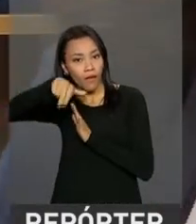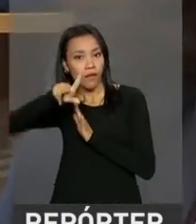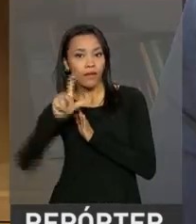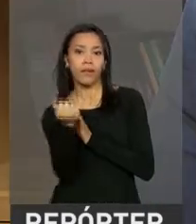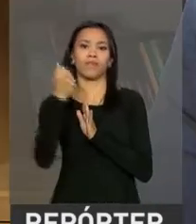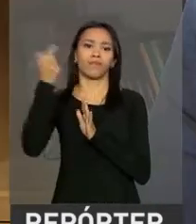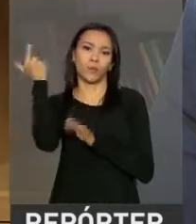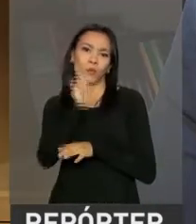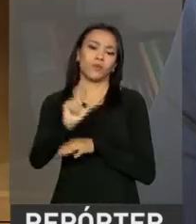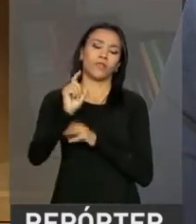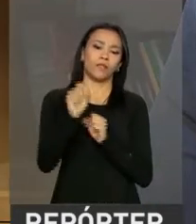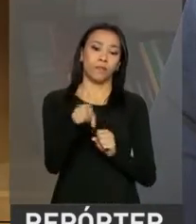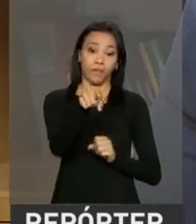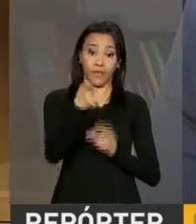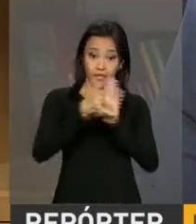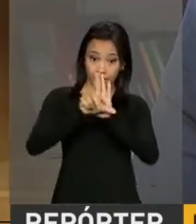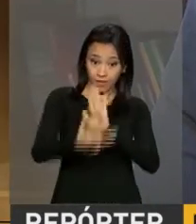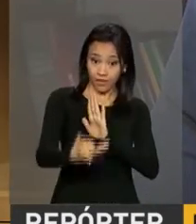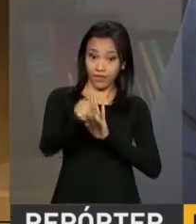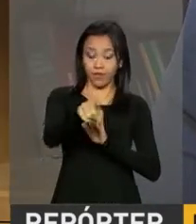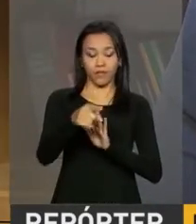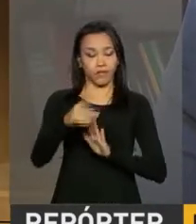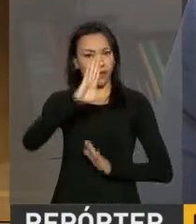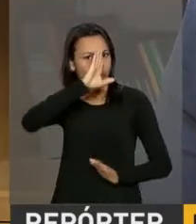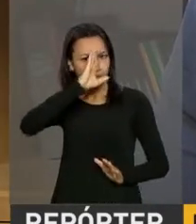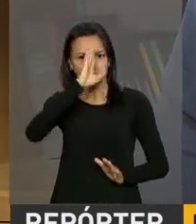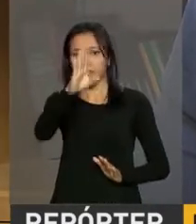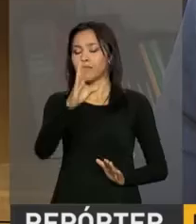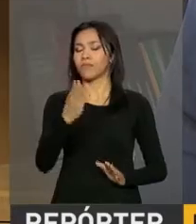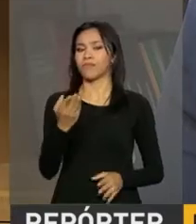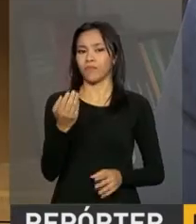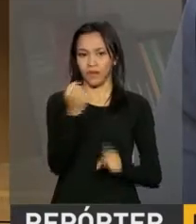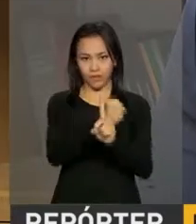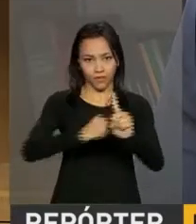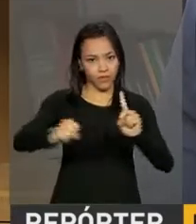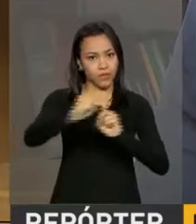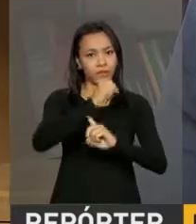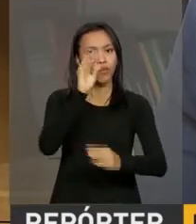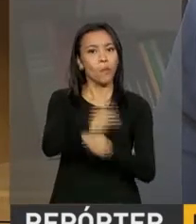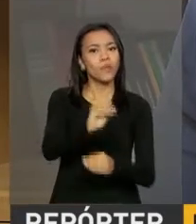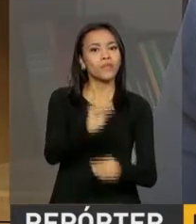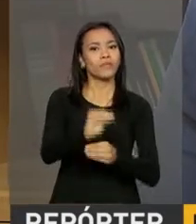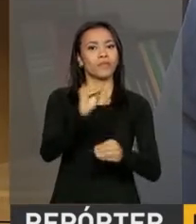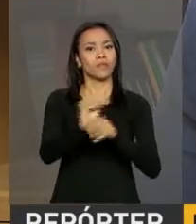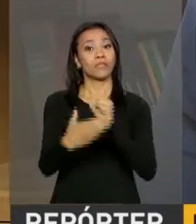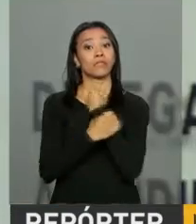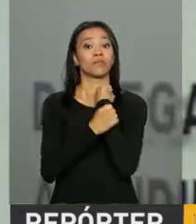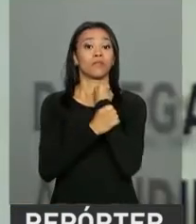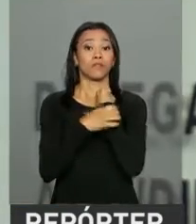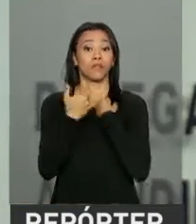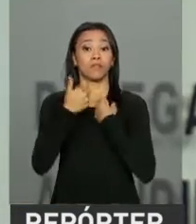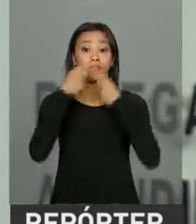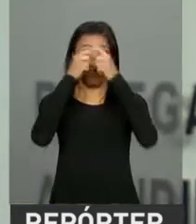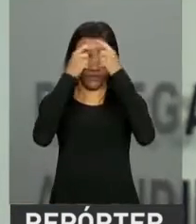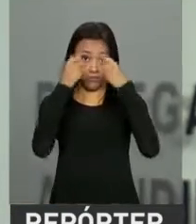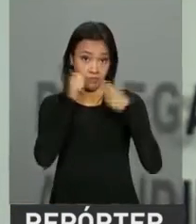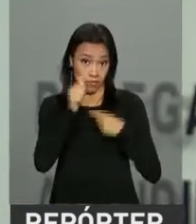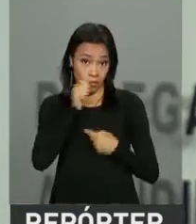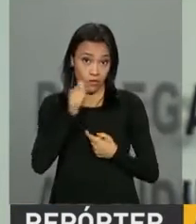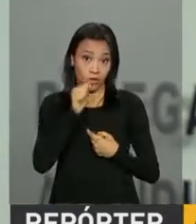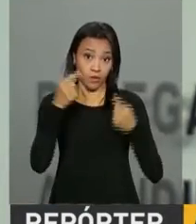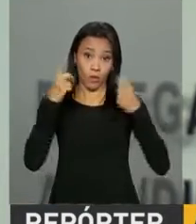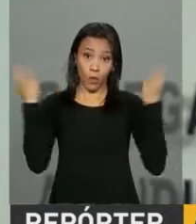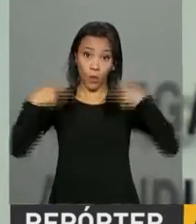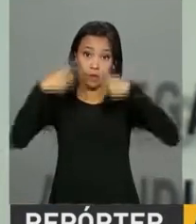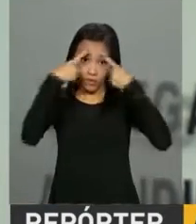avanços. A Lei Maria da Penha, sem dúvida, é um marco para a sociedade, um marco de proteção e segurança para a mulher. Nós temos a questão das